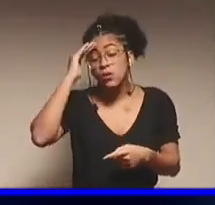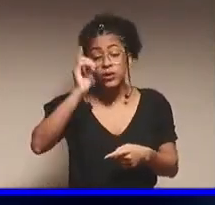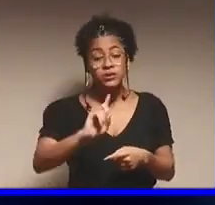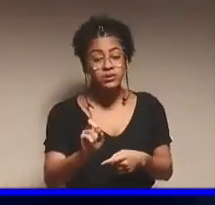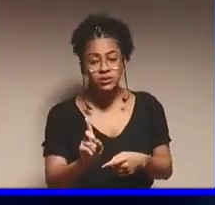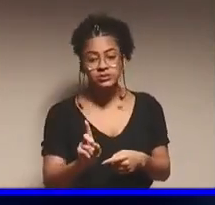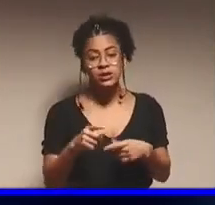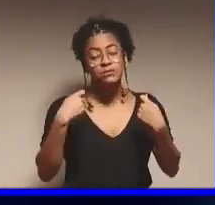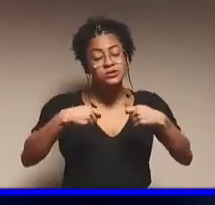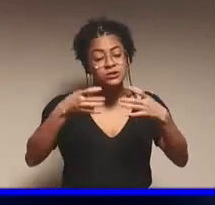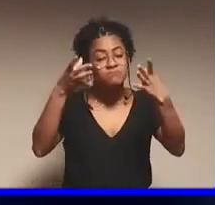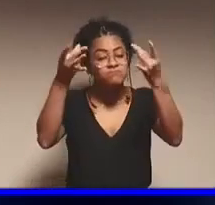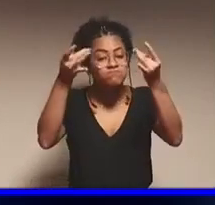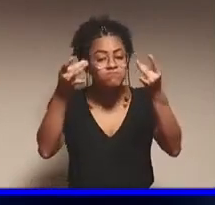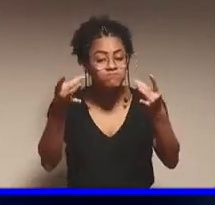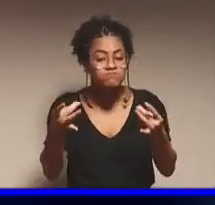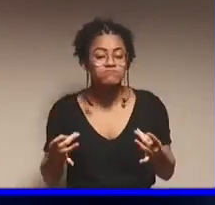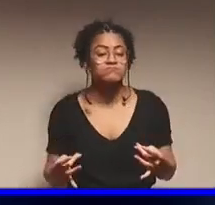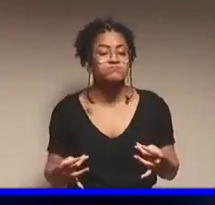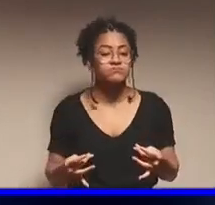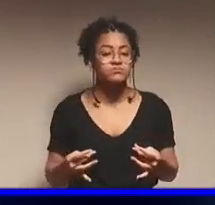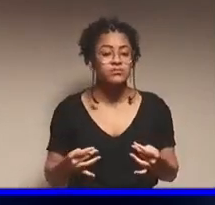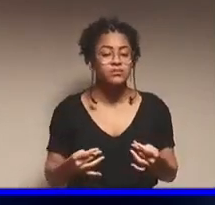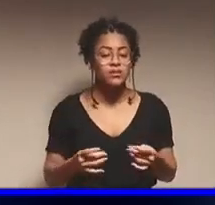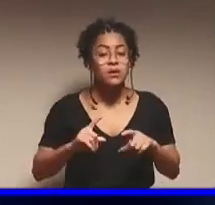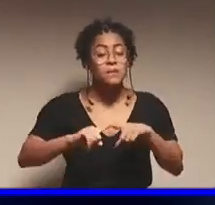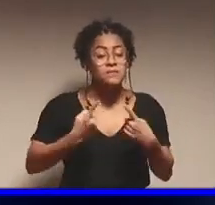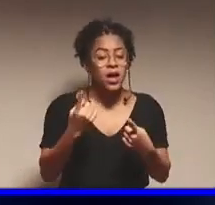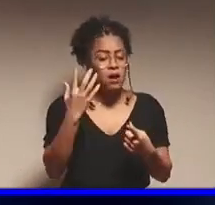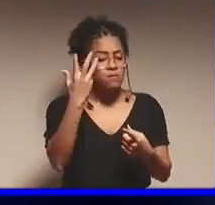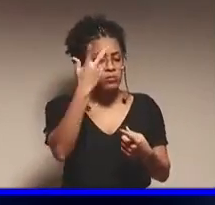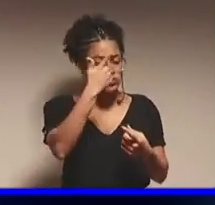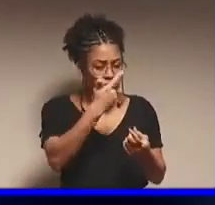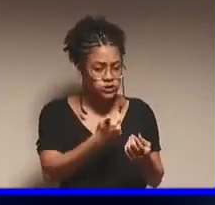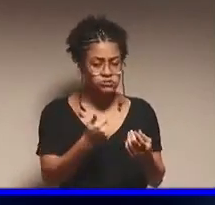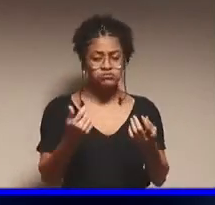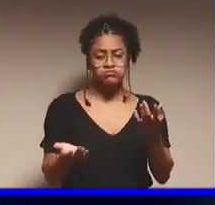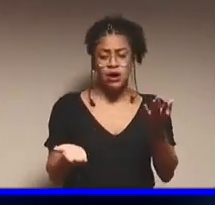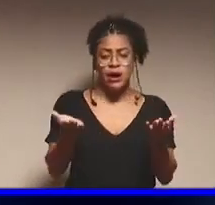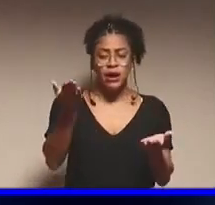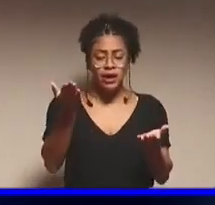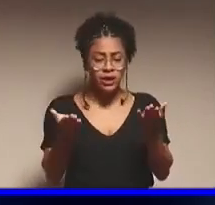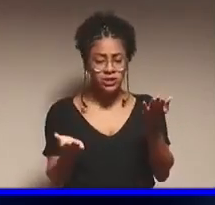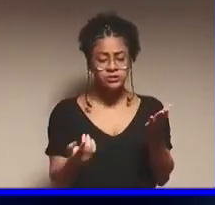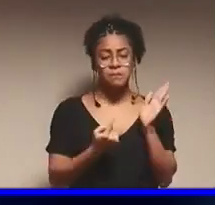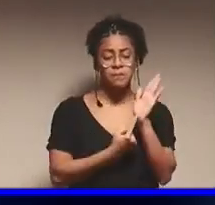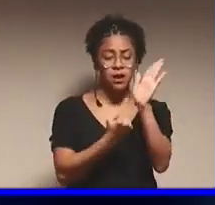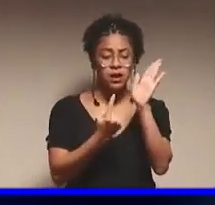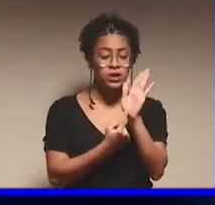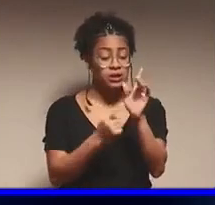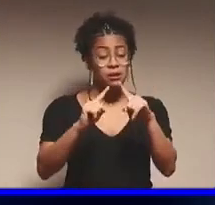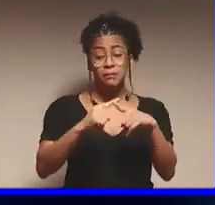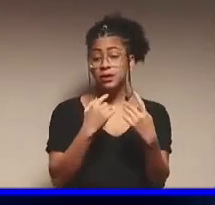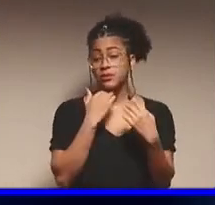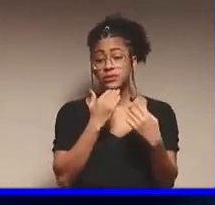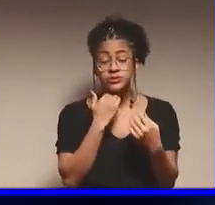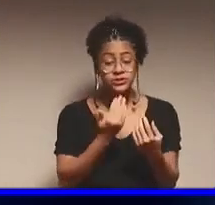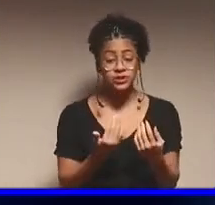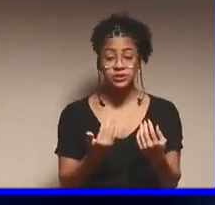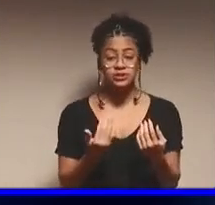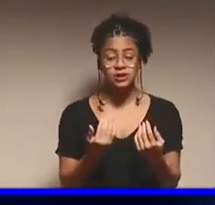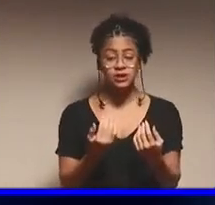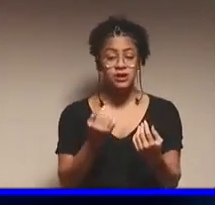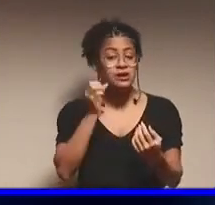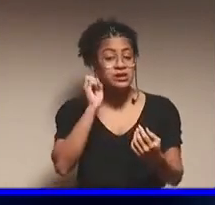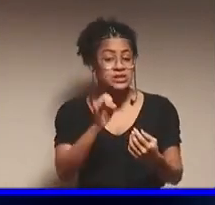pegar, escriturar aquele lindo balancete, aquele lindo balanço e entregar. Não vai servir de nada. Não adianta